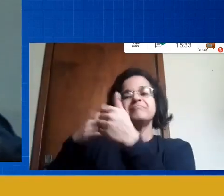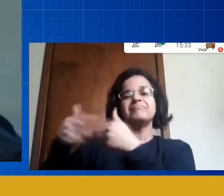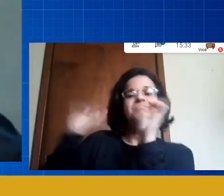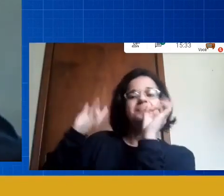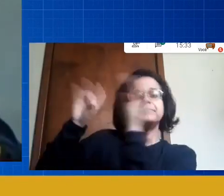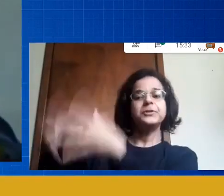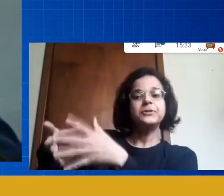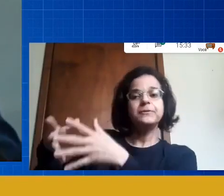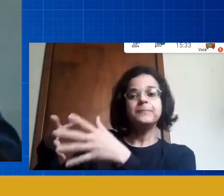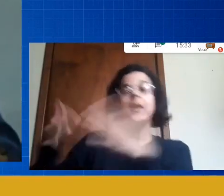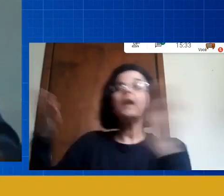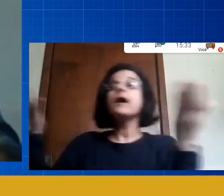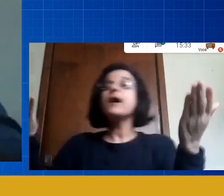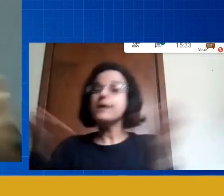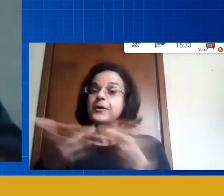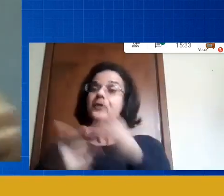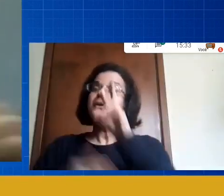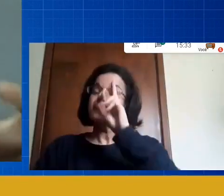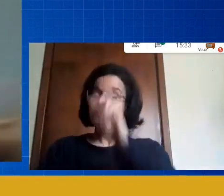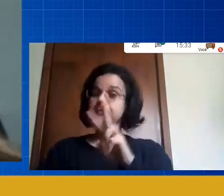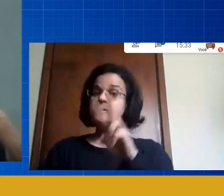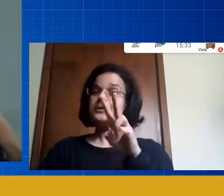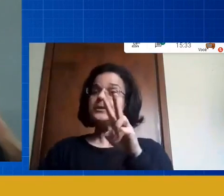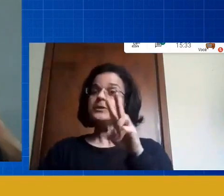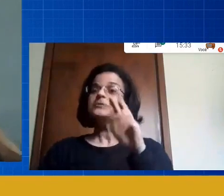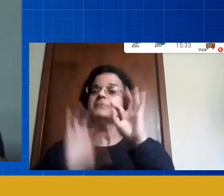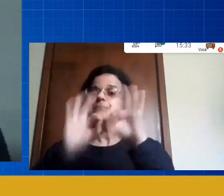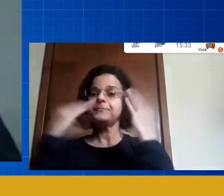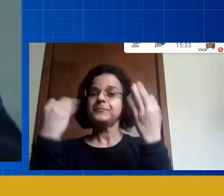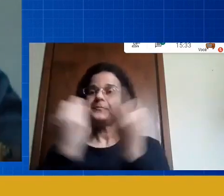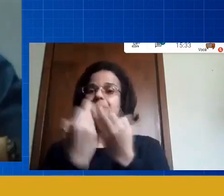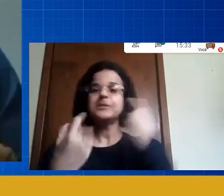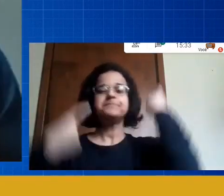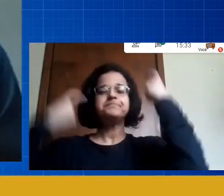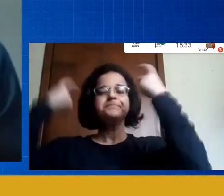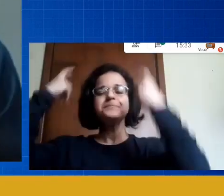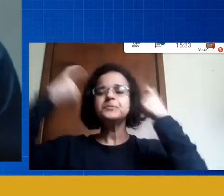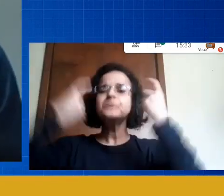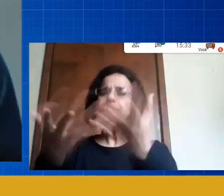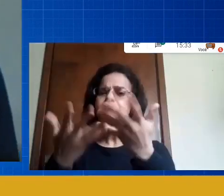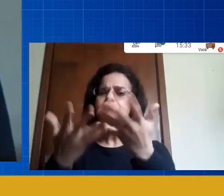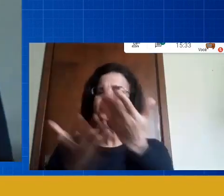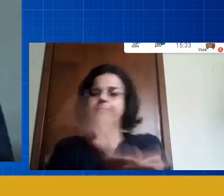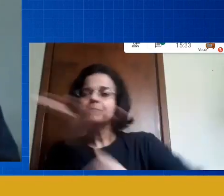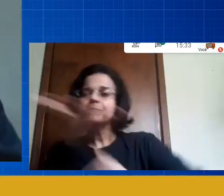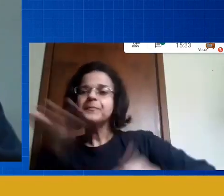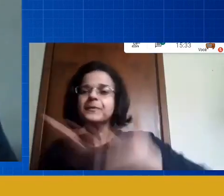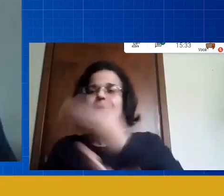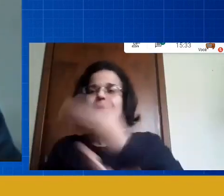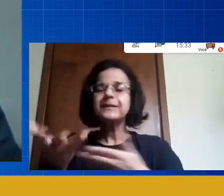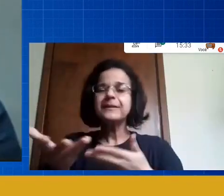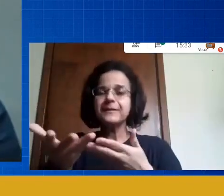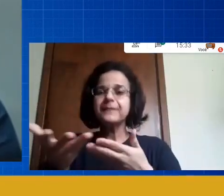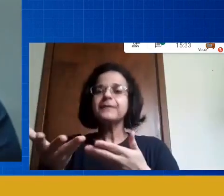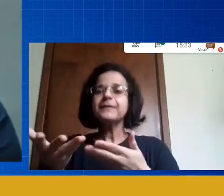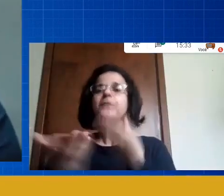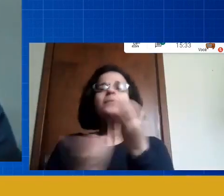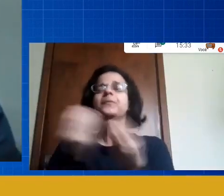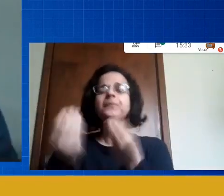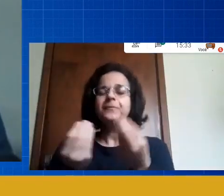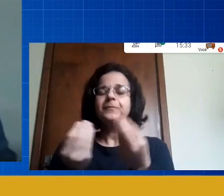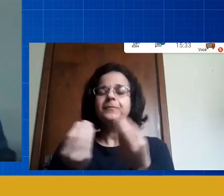estou vendo um monte de pais preocupados em tentar interagir de alguma forma alguns até impotentes pelo